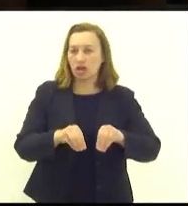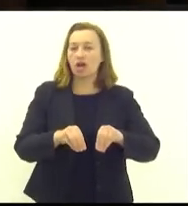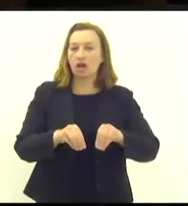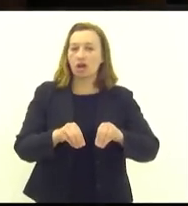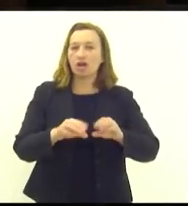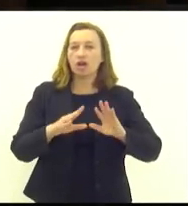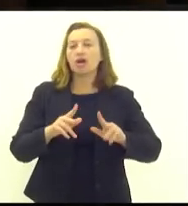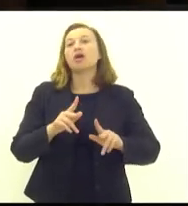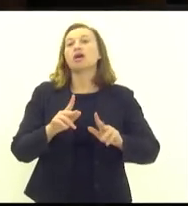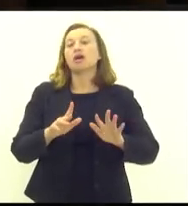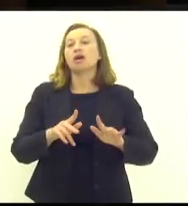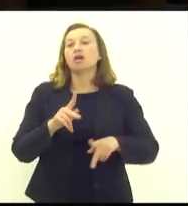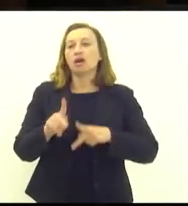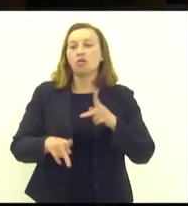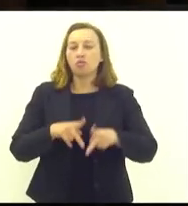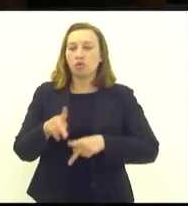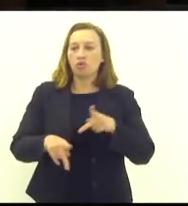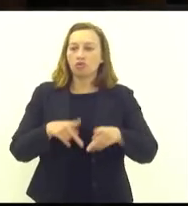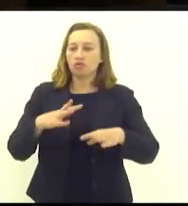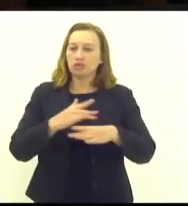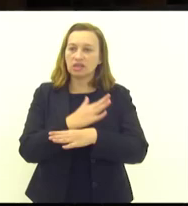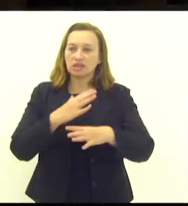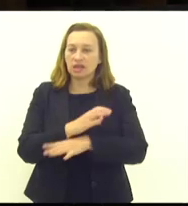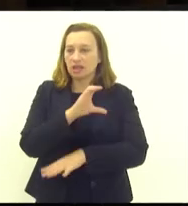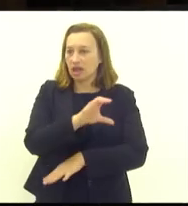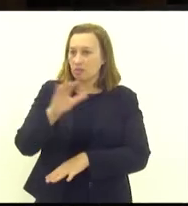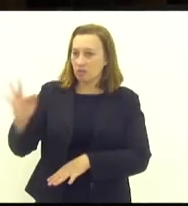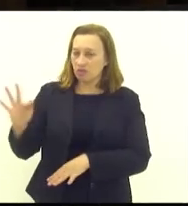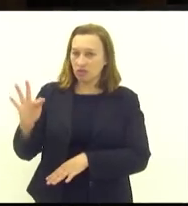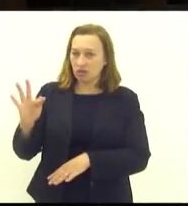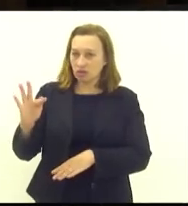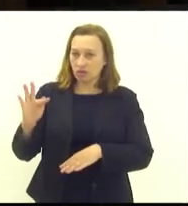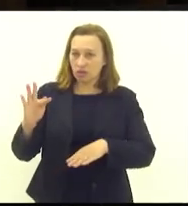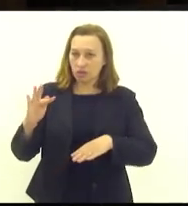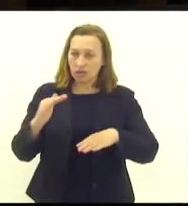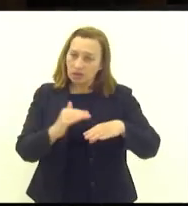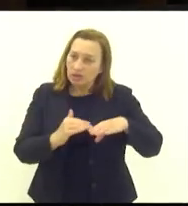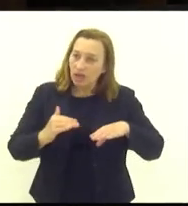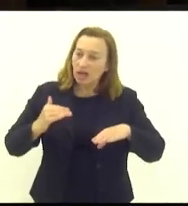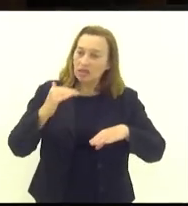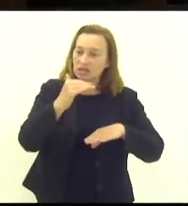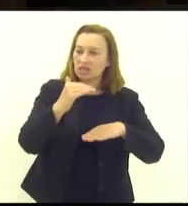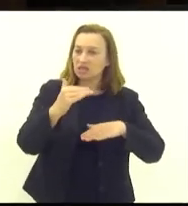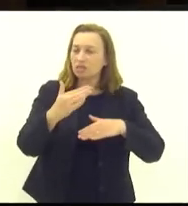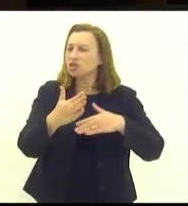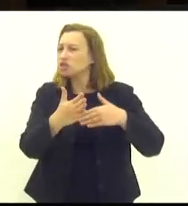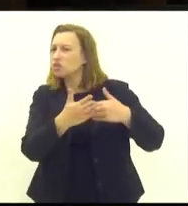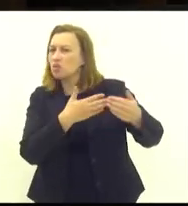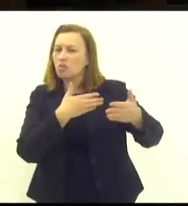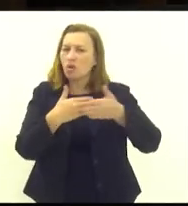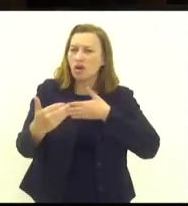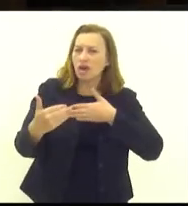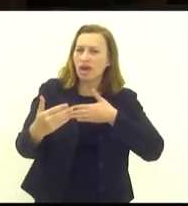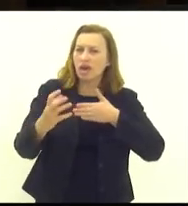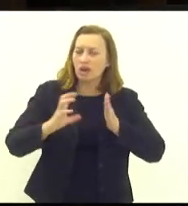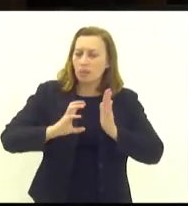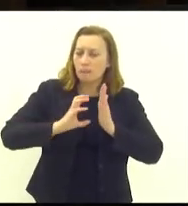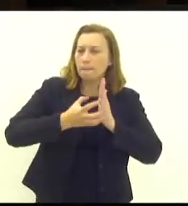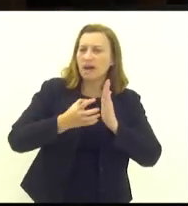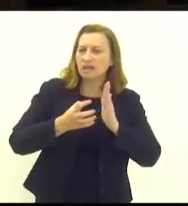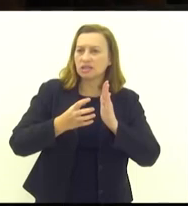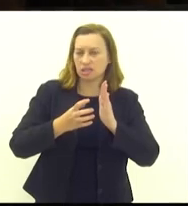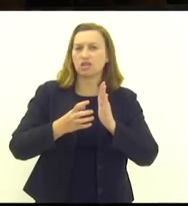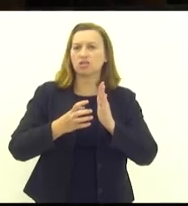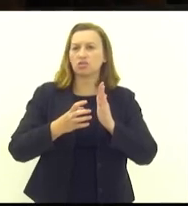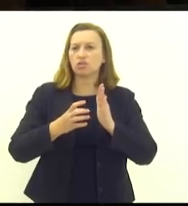estabilidade política nessa cidade. Cabofrio está acima de qualquer bandeira política, de qualquer bandeira eleitoral.